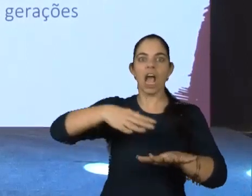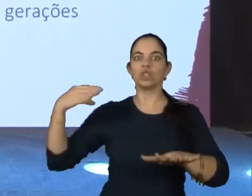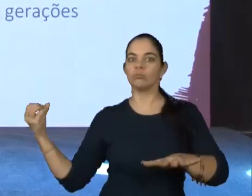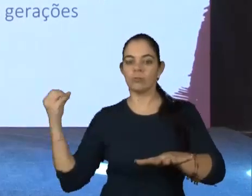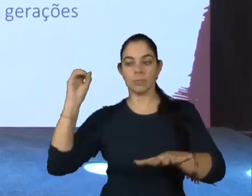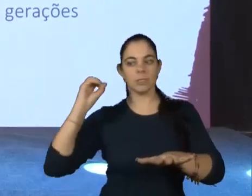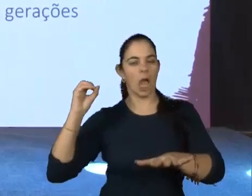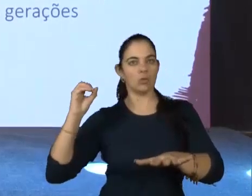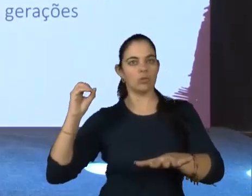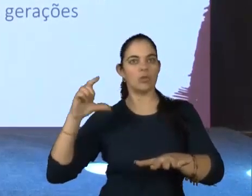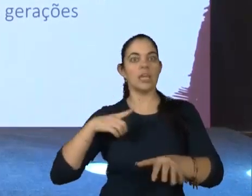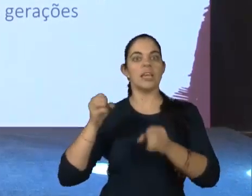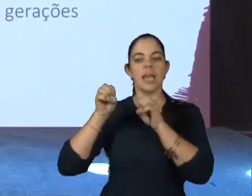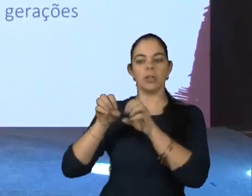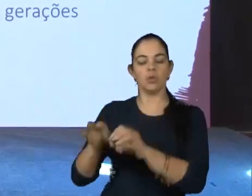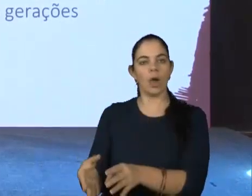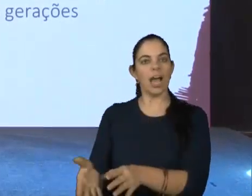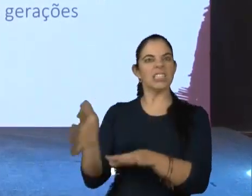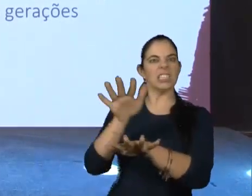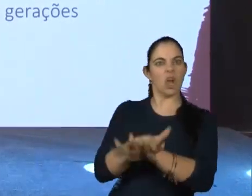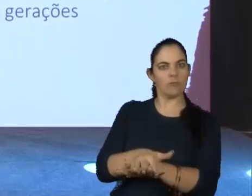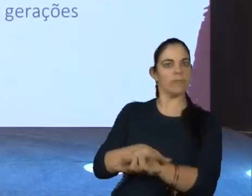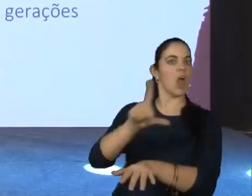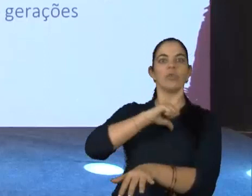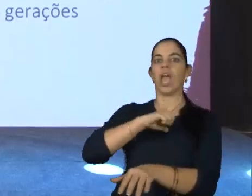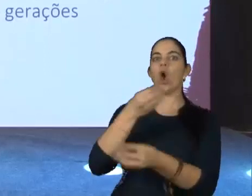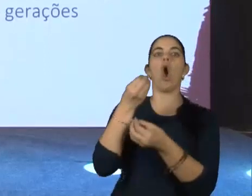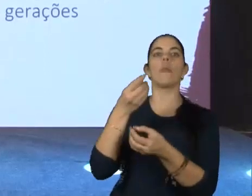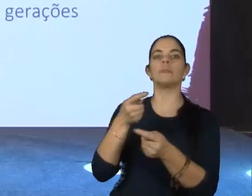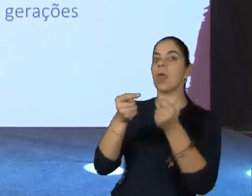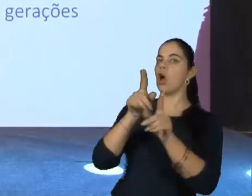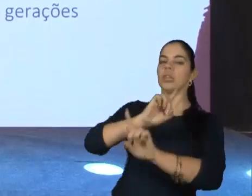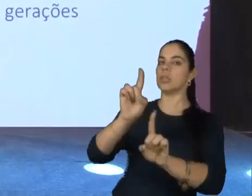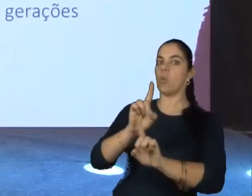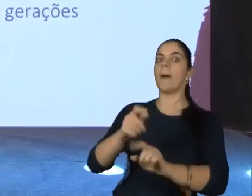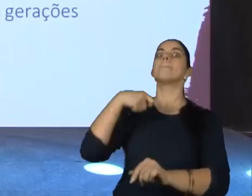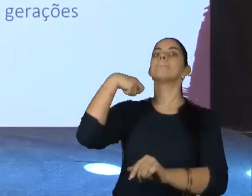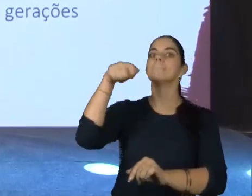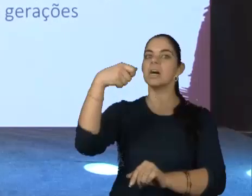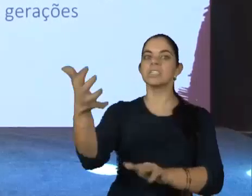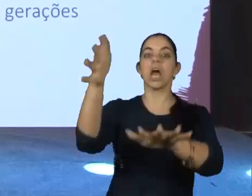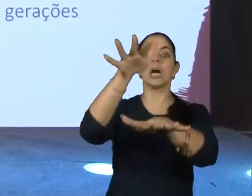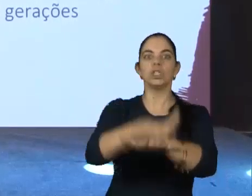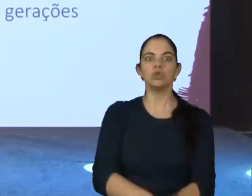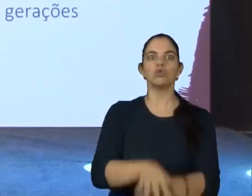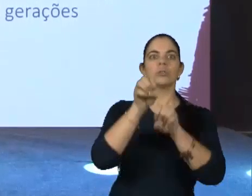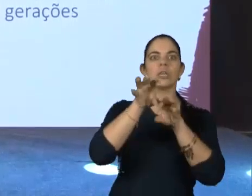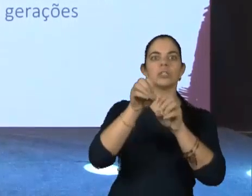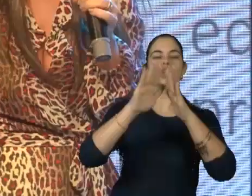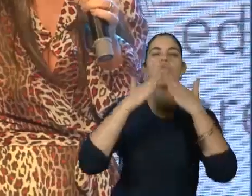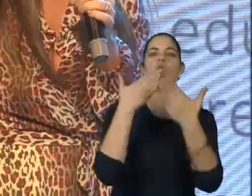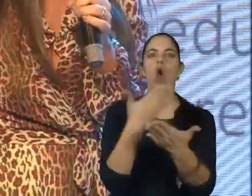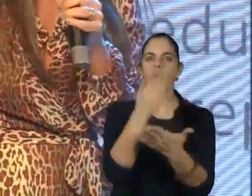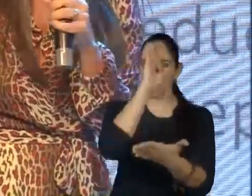e a educação inclusiva como direito inegociável para a preparação humana das futuras gerações. Acredito